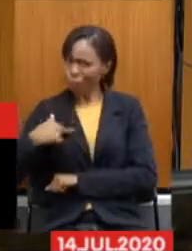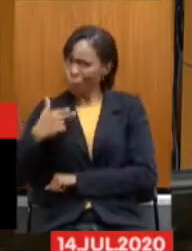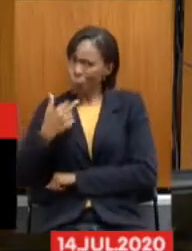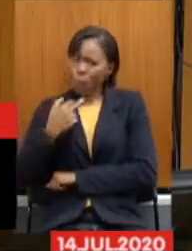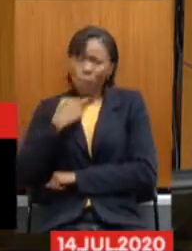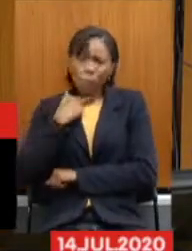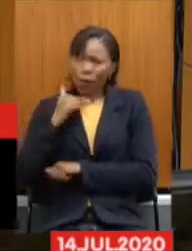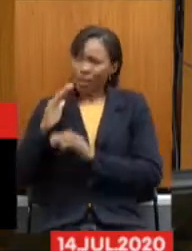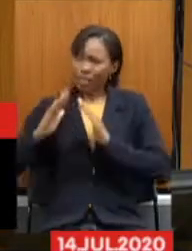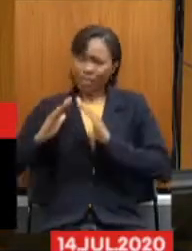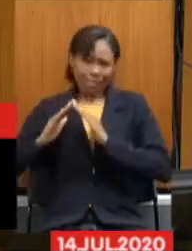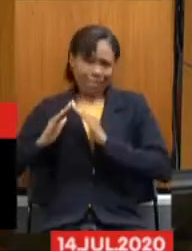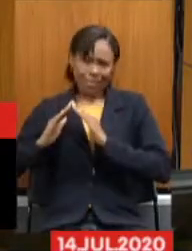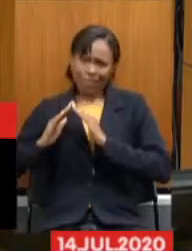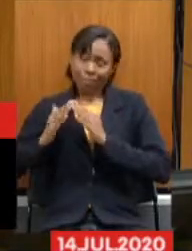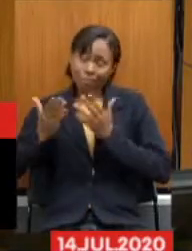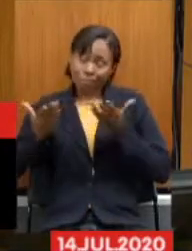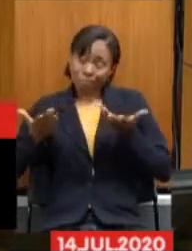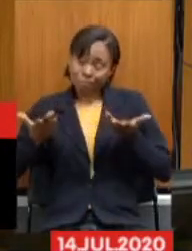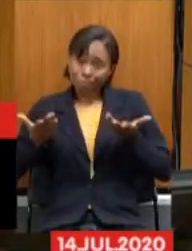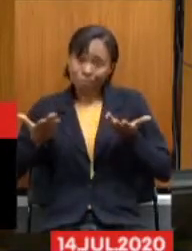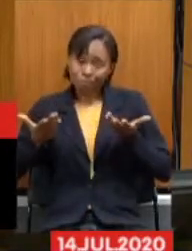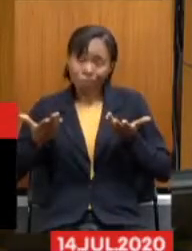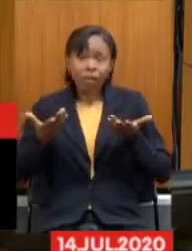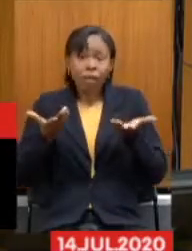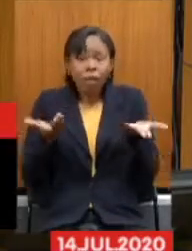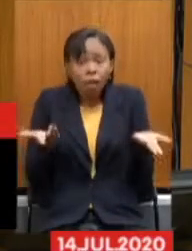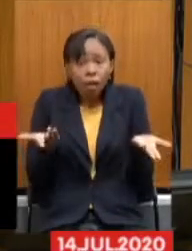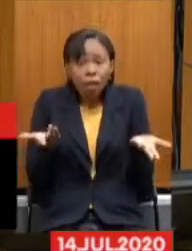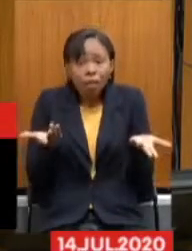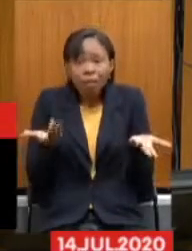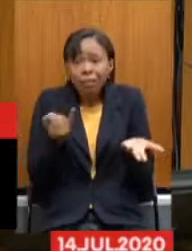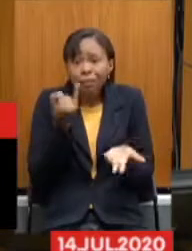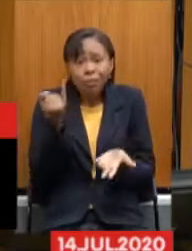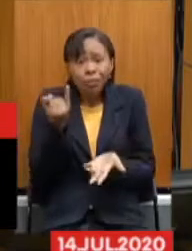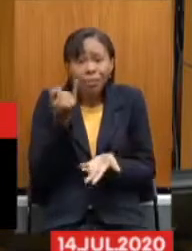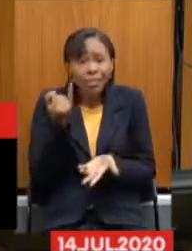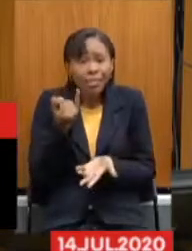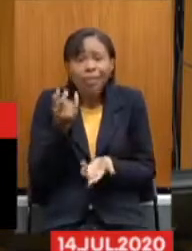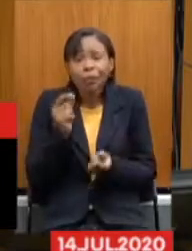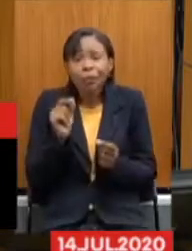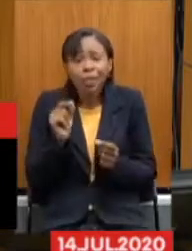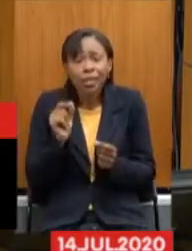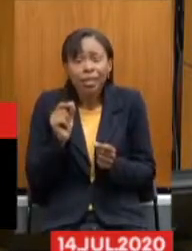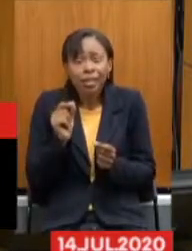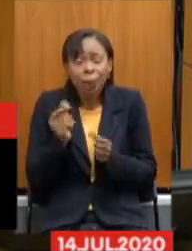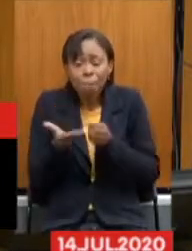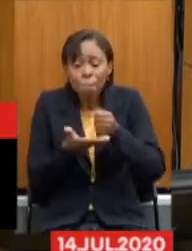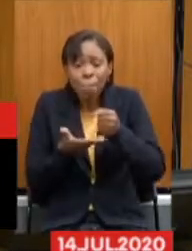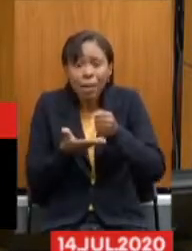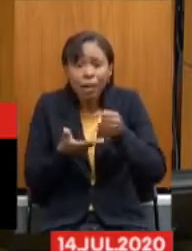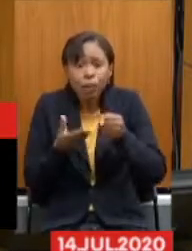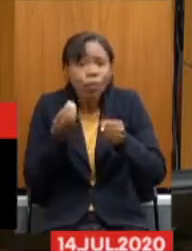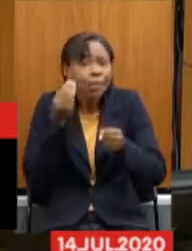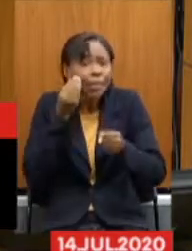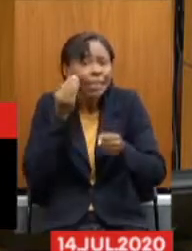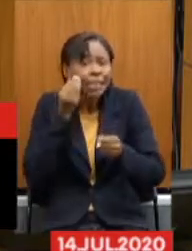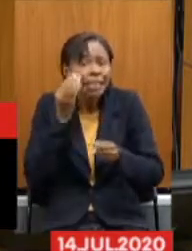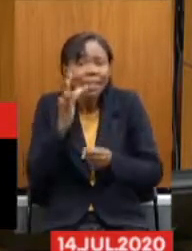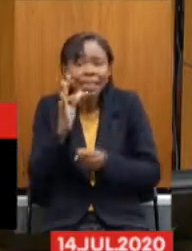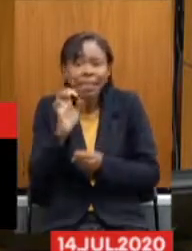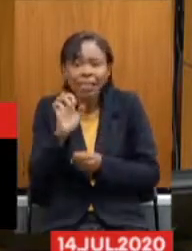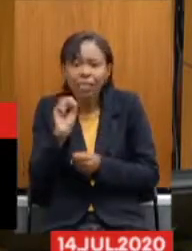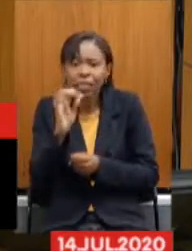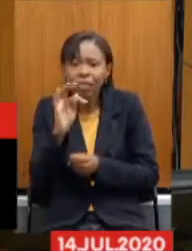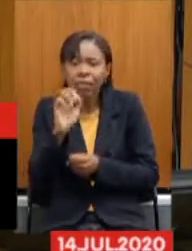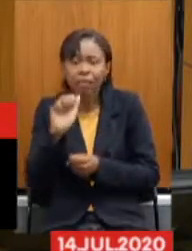tinham que estar fazendo era a testagem preventiva a esses funcionários. nem isso o governo